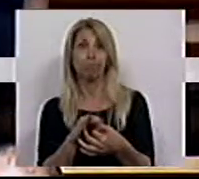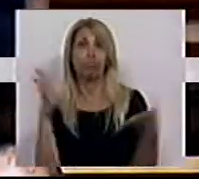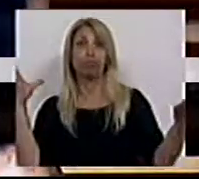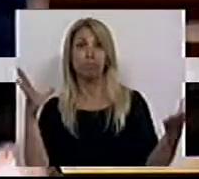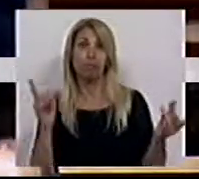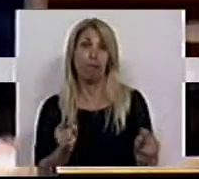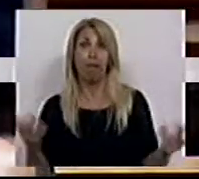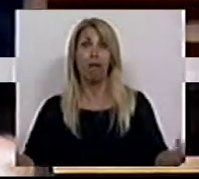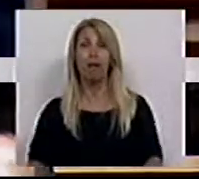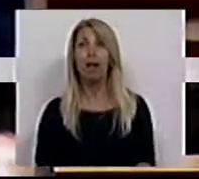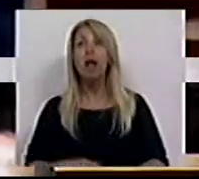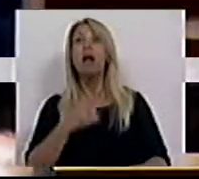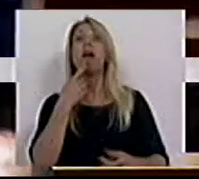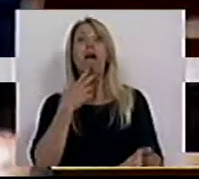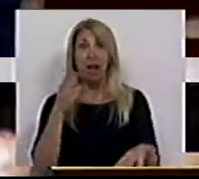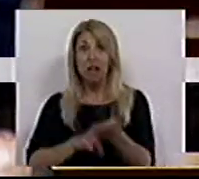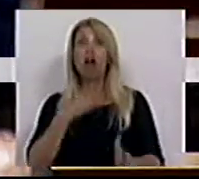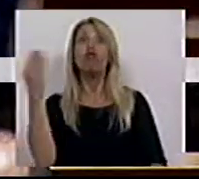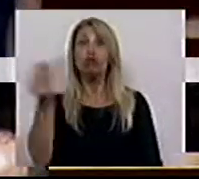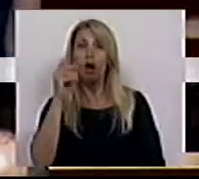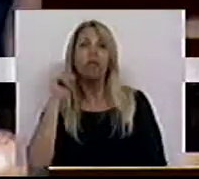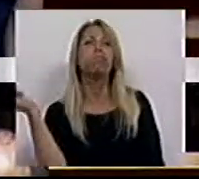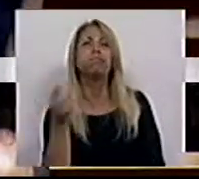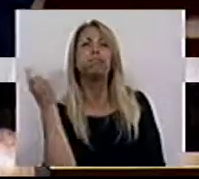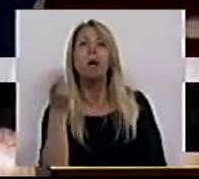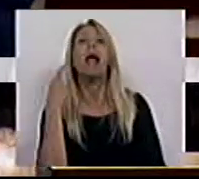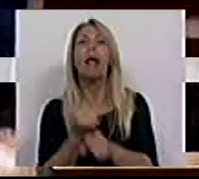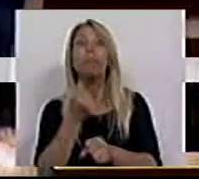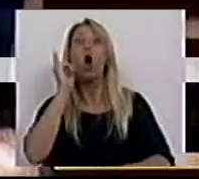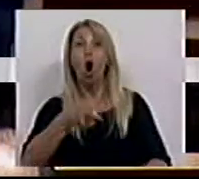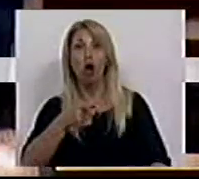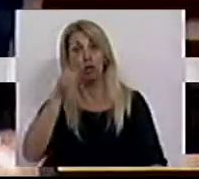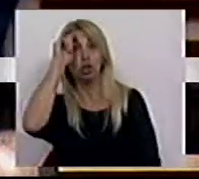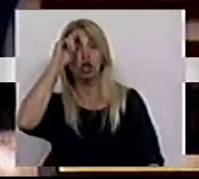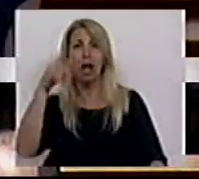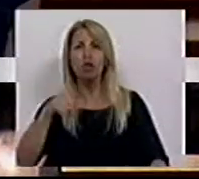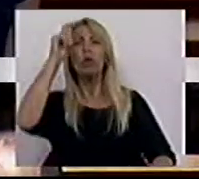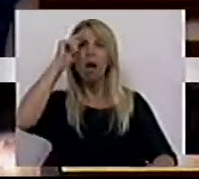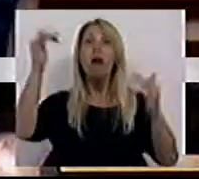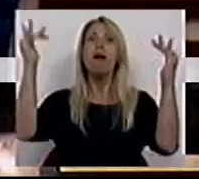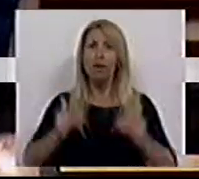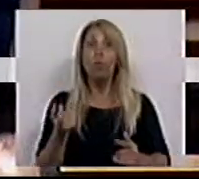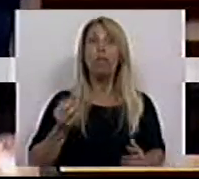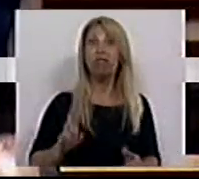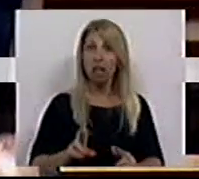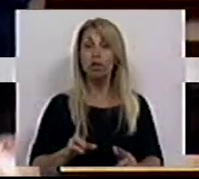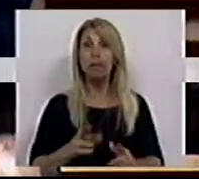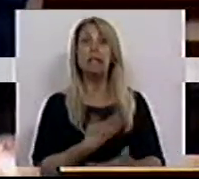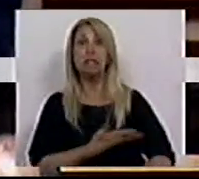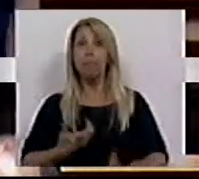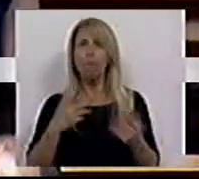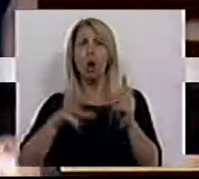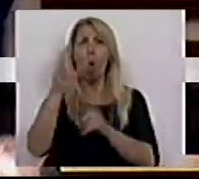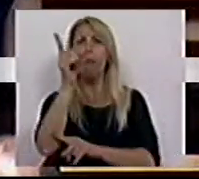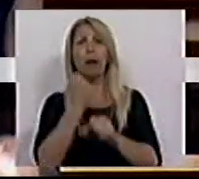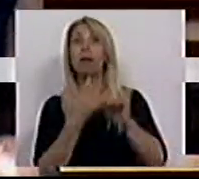realidade dos jovens que procuram emprego são estágios, estágios que reduzem a taxa de desemprego, mas não aumentam o emprego. A realidade